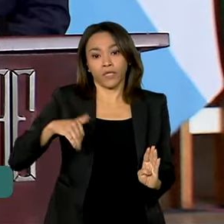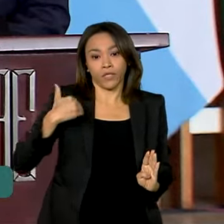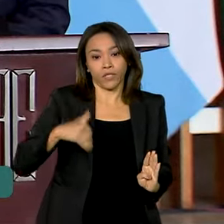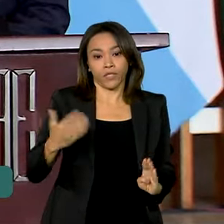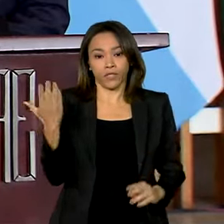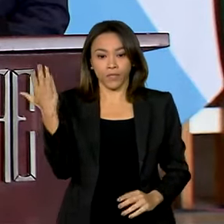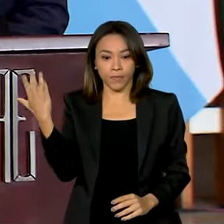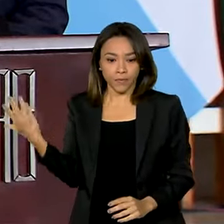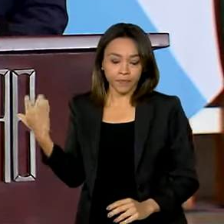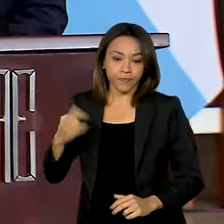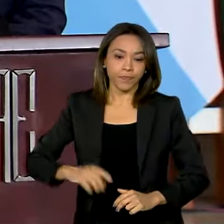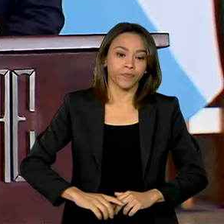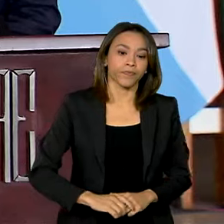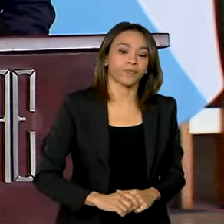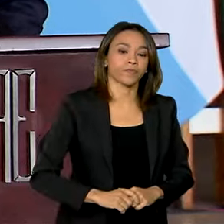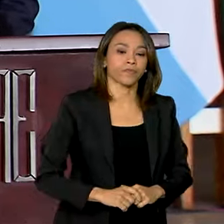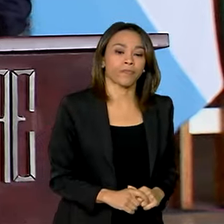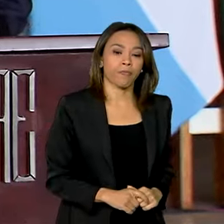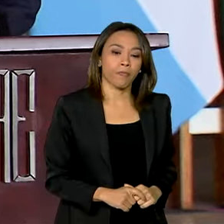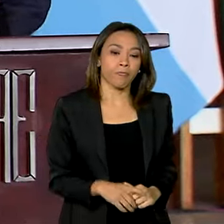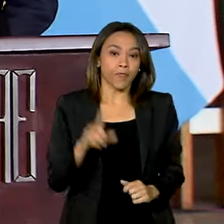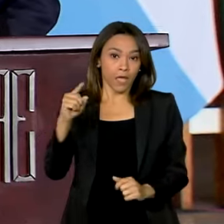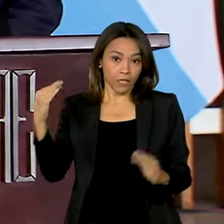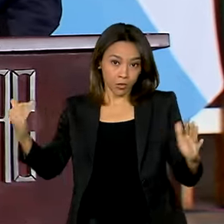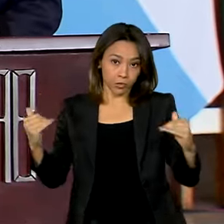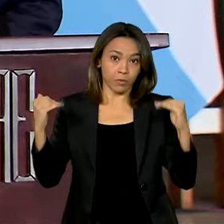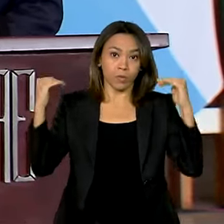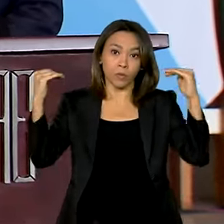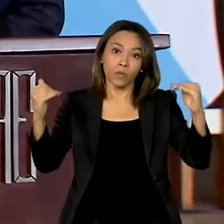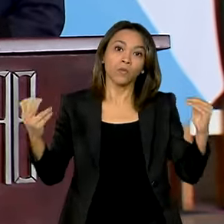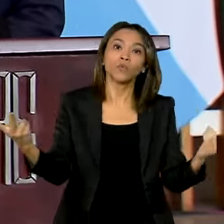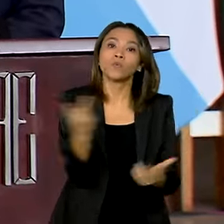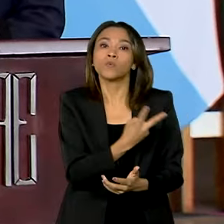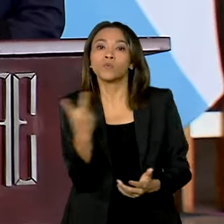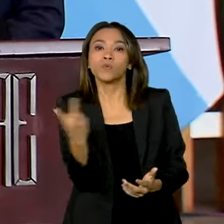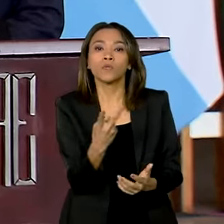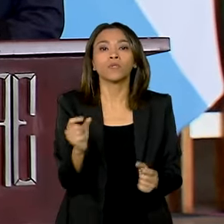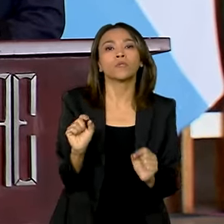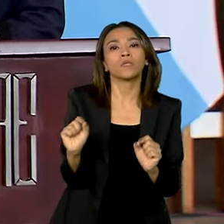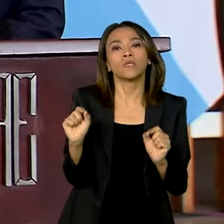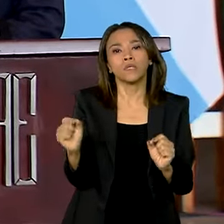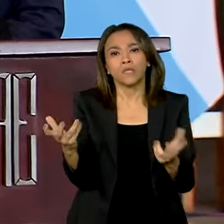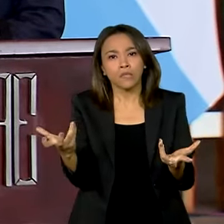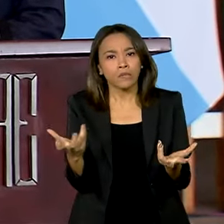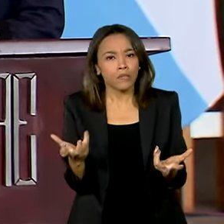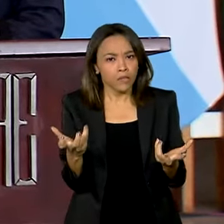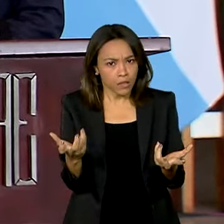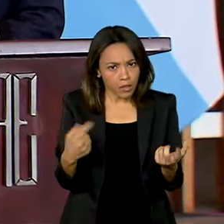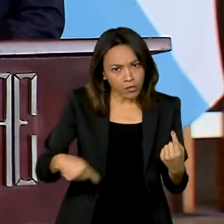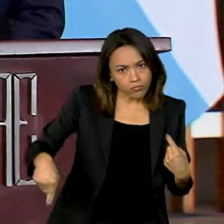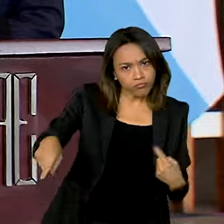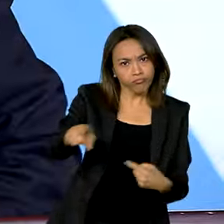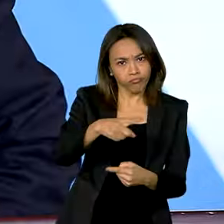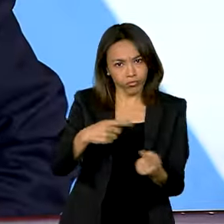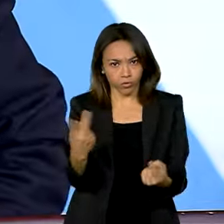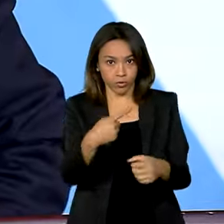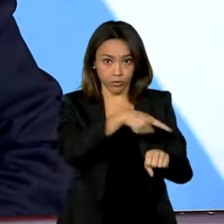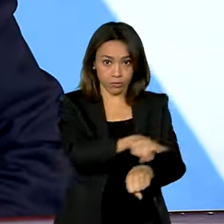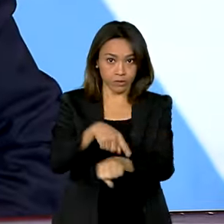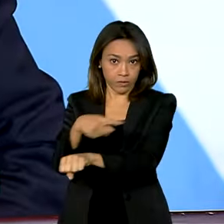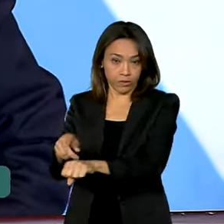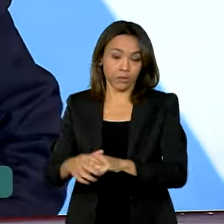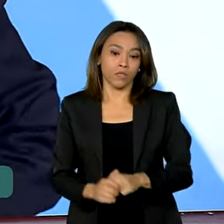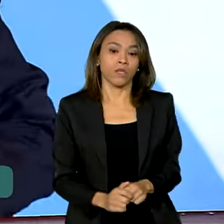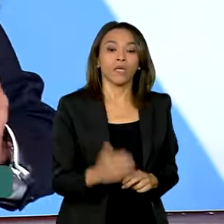entre Brasil e Argentina são independentes e superiores a quem queira que seja que esteja dirigindo os destinos de ambos países. A